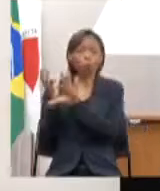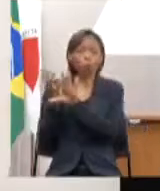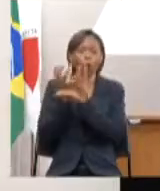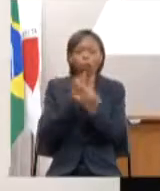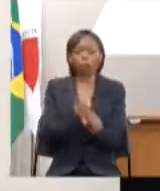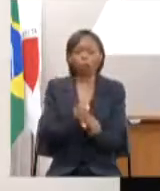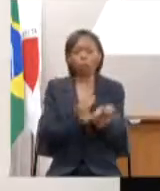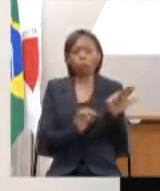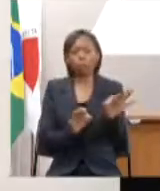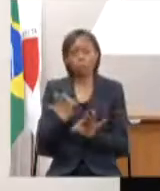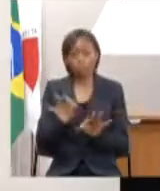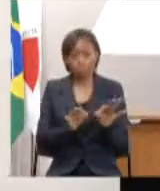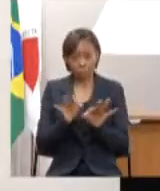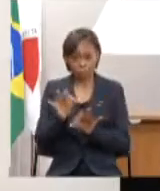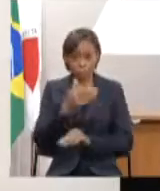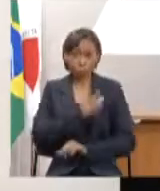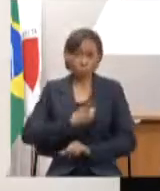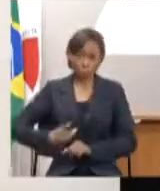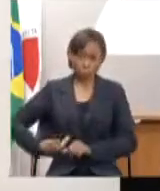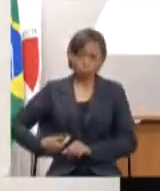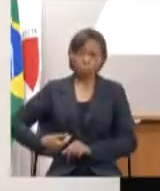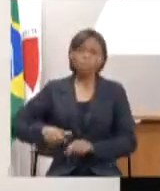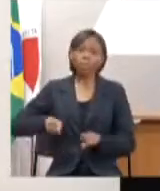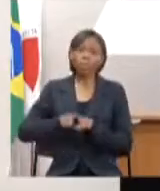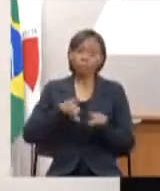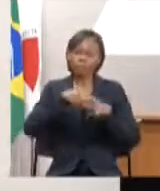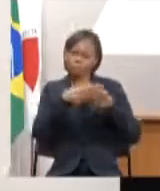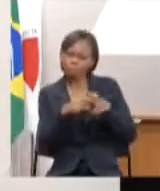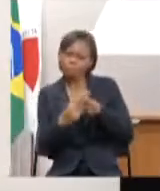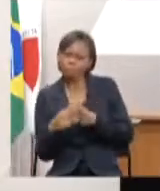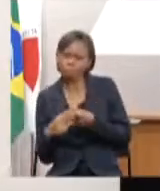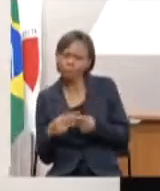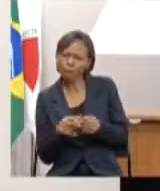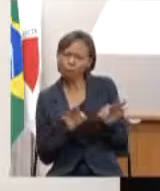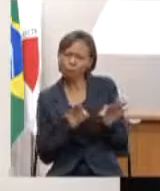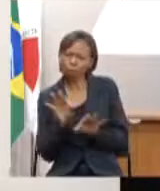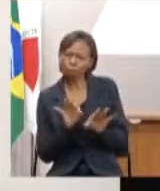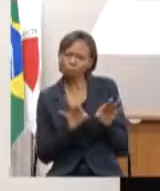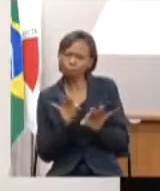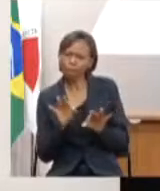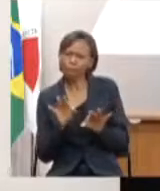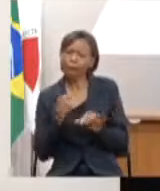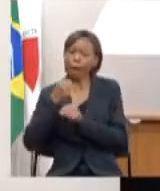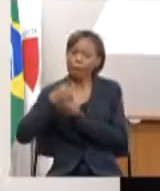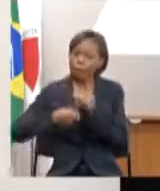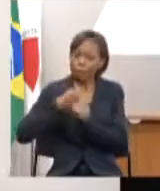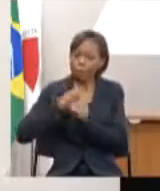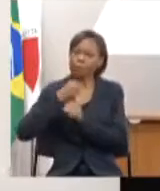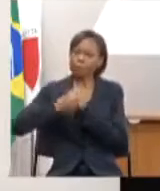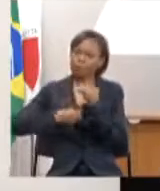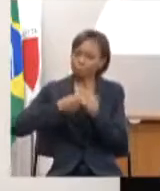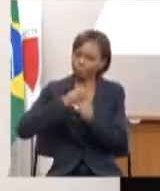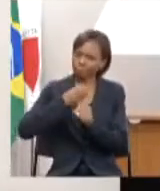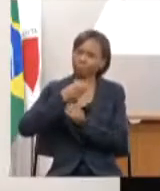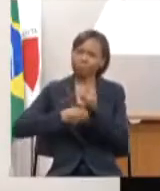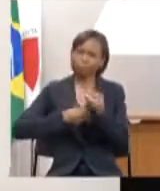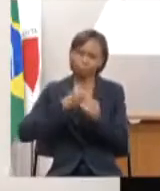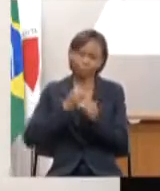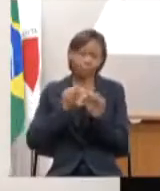correções e aperfeiçoamentos necessários ano a ano. Mas é óbvio que se